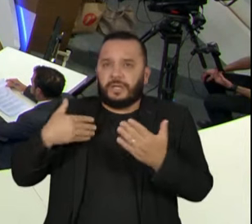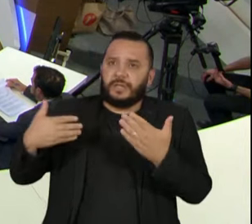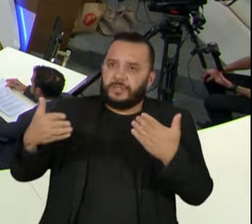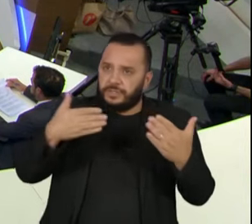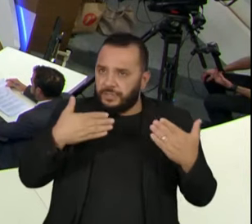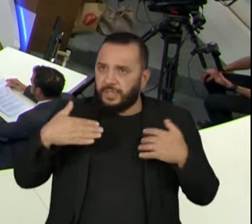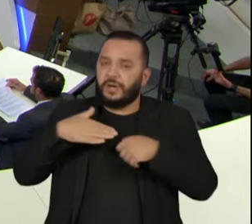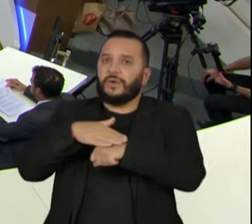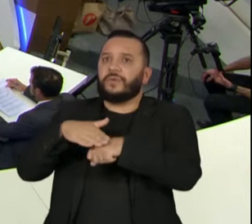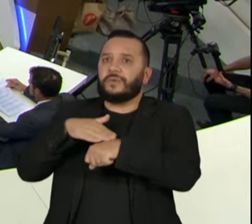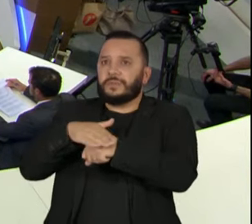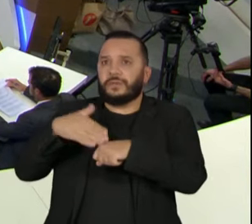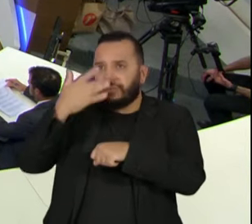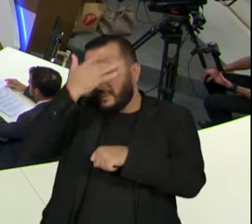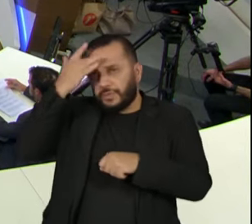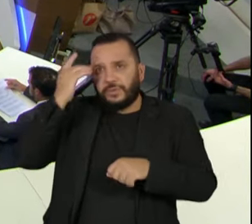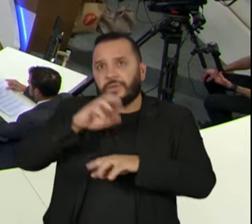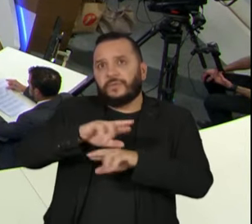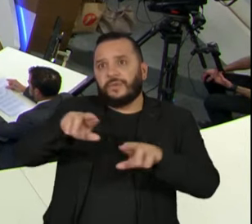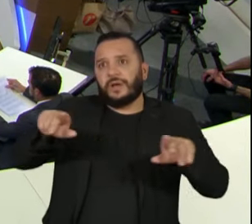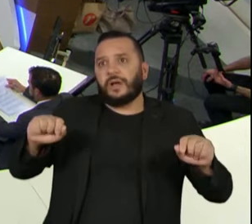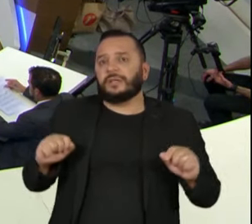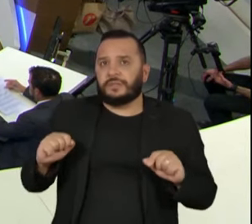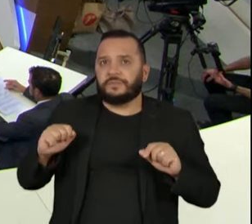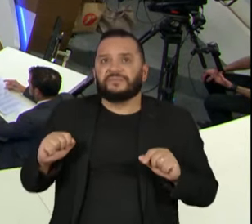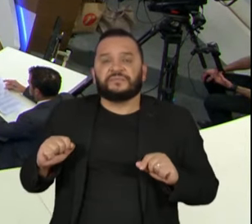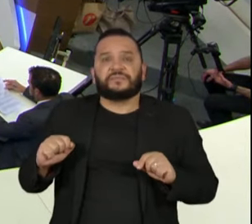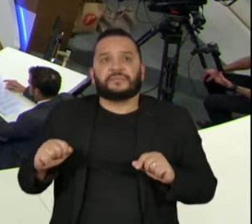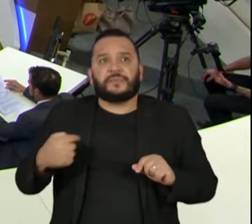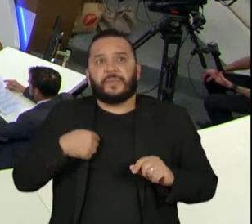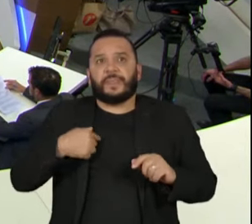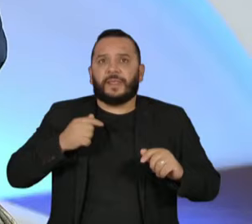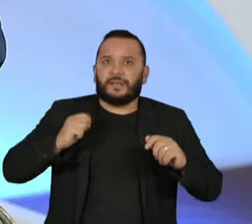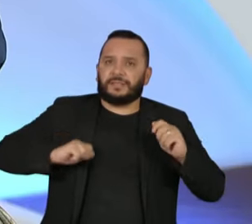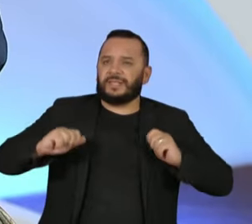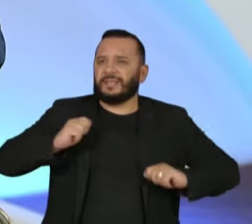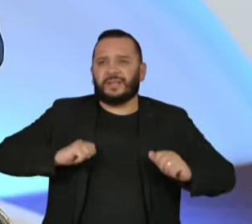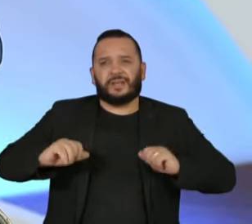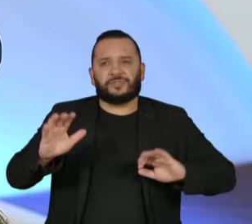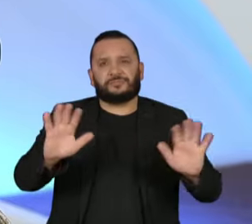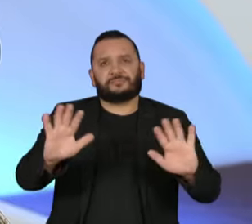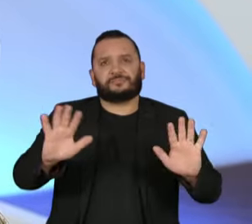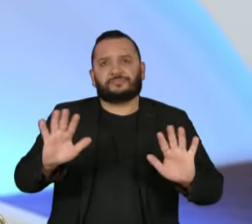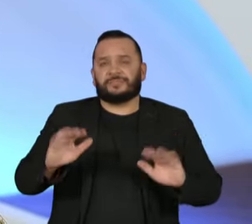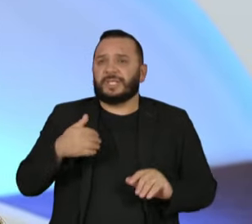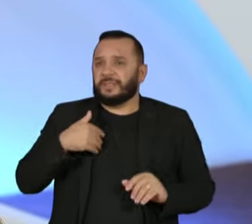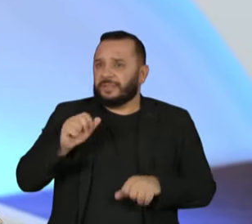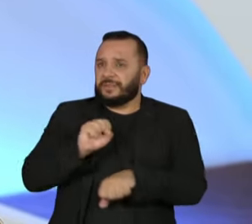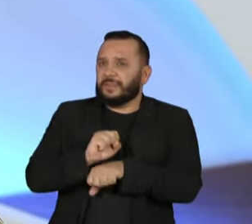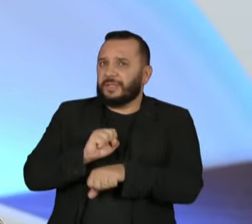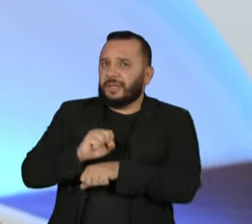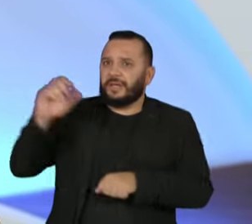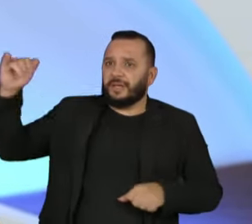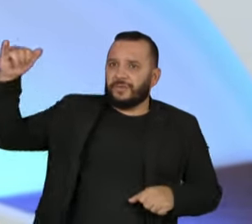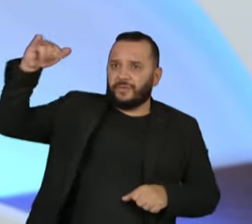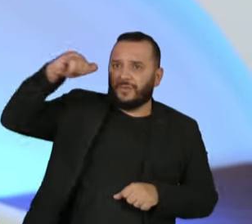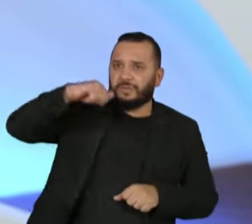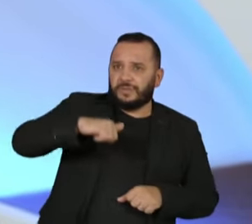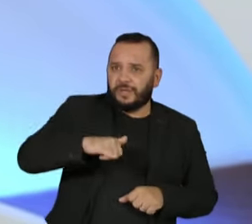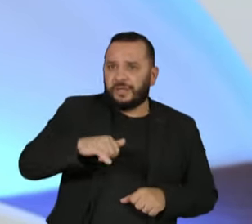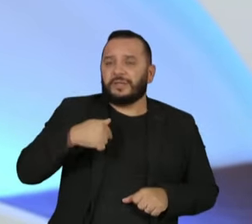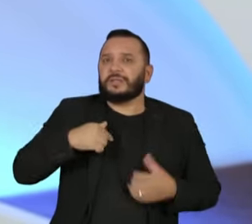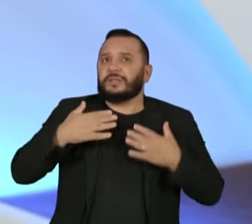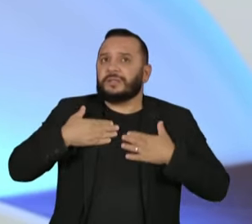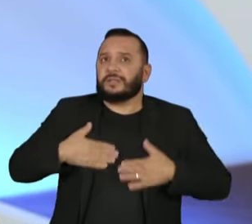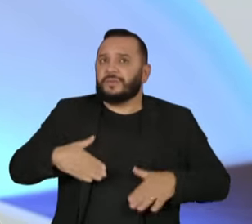conversado com muitas pessoas, e sem muita ansiedade, eu acho que agora, depois da volta dele, ele vai com muita